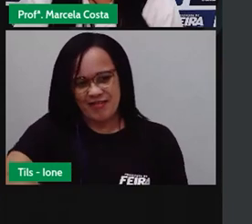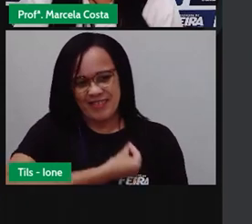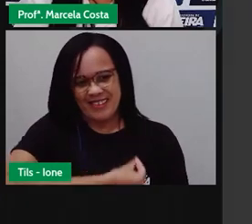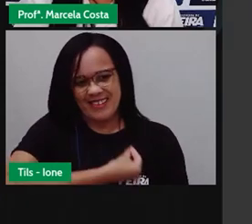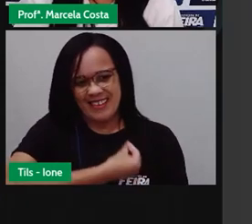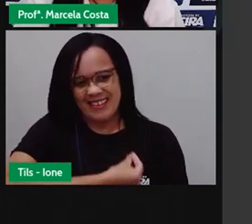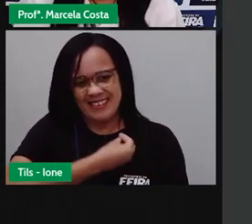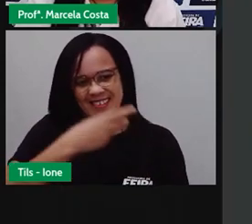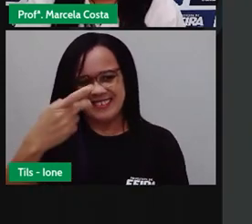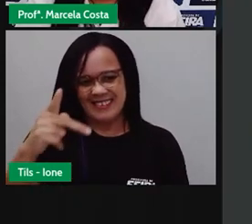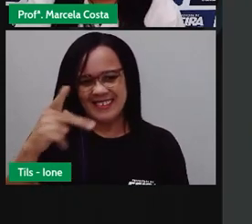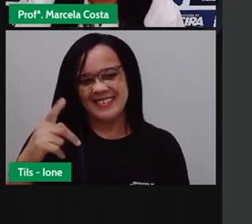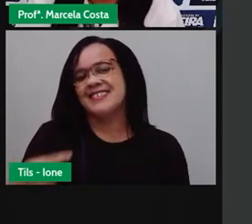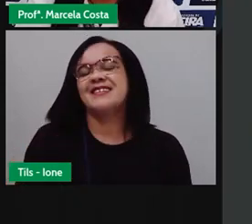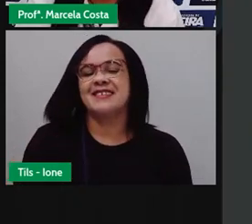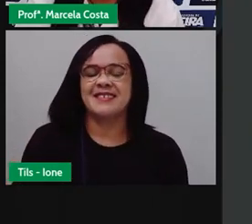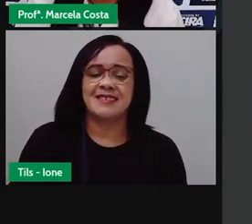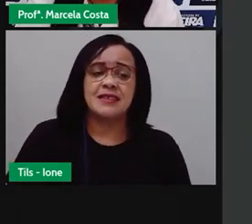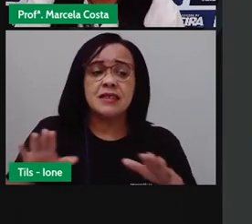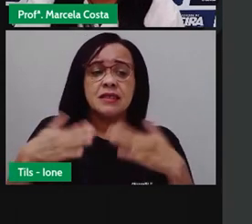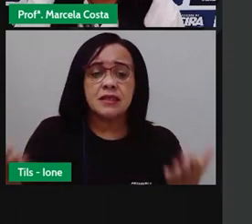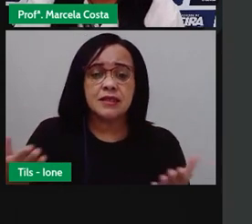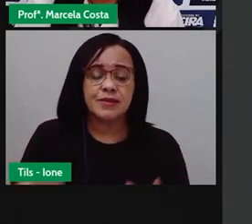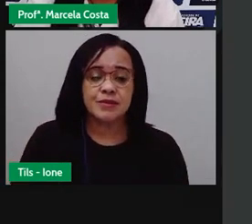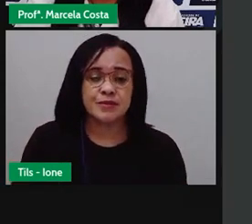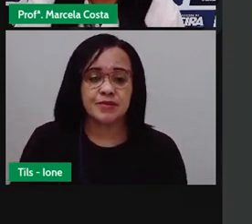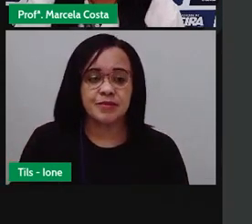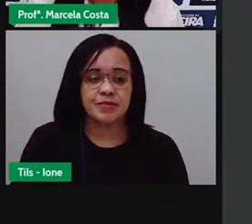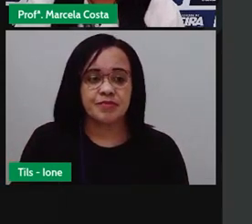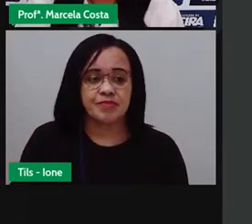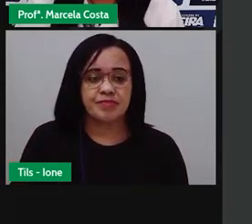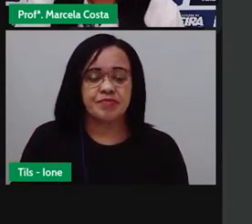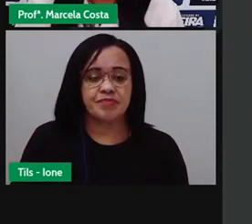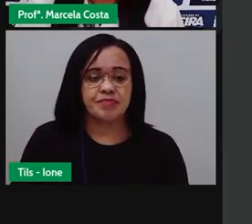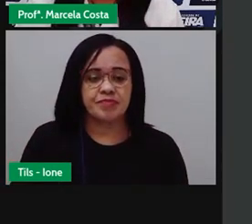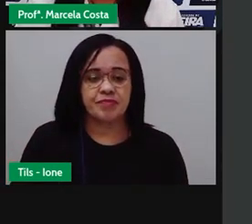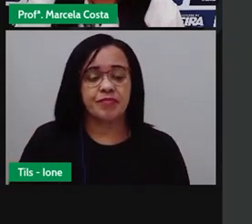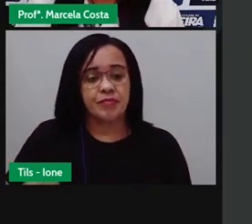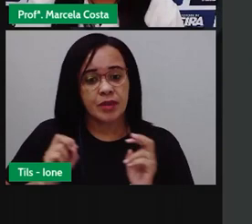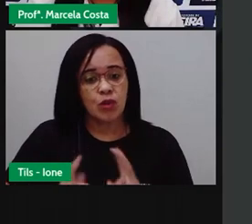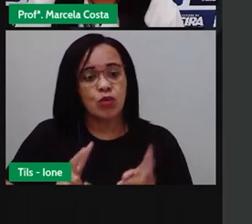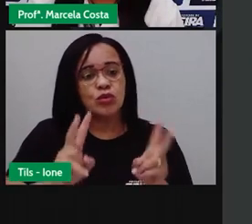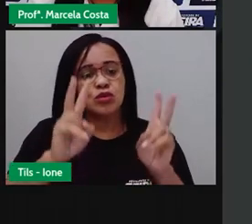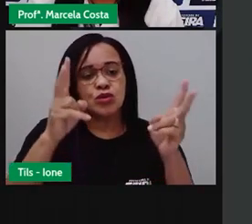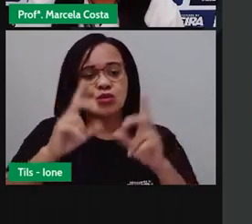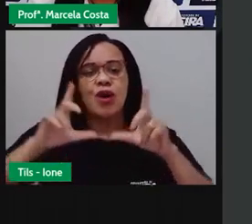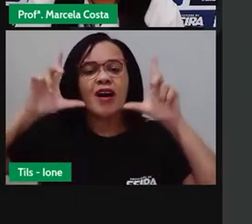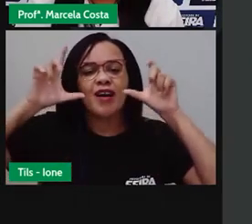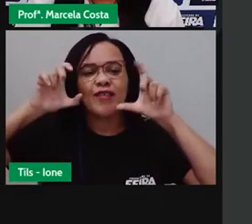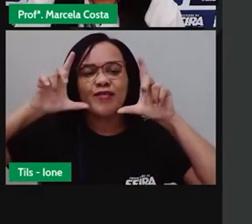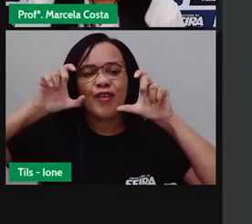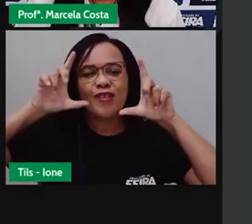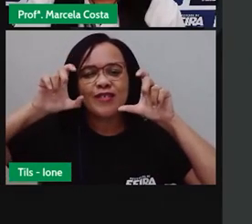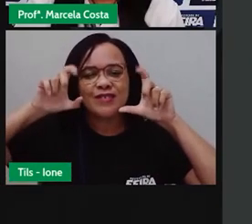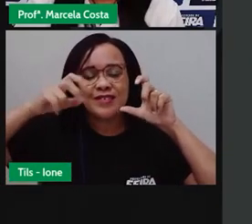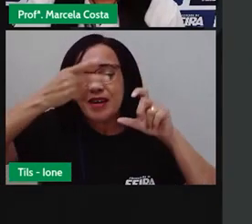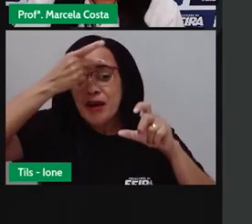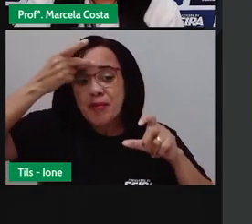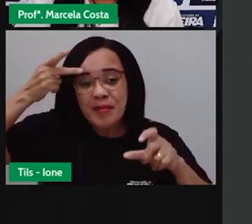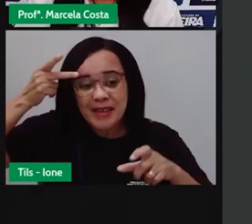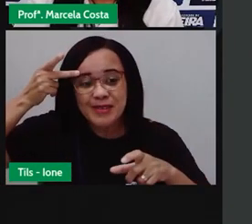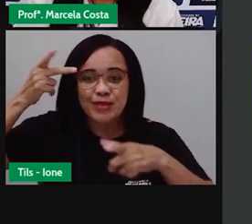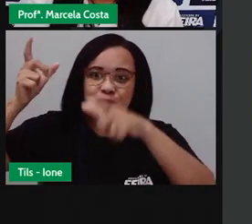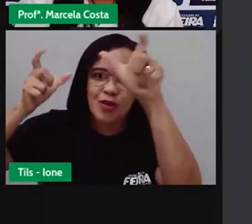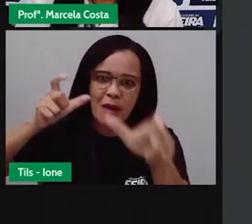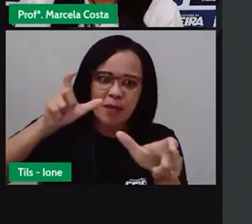E aí, eu vou seguir aqui mostrando para vocês algumas